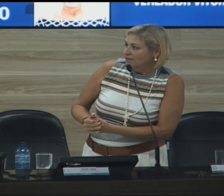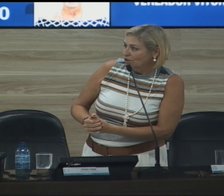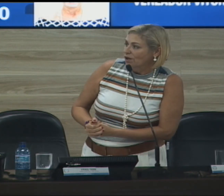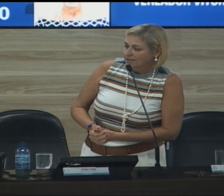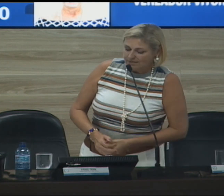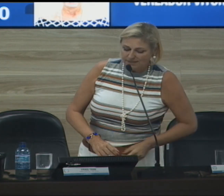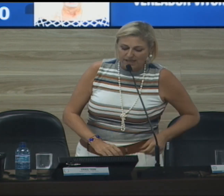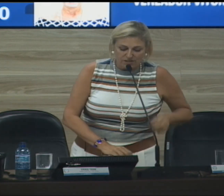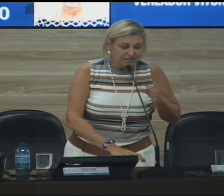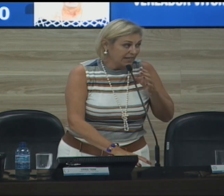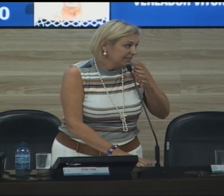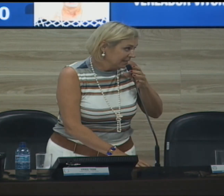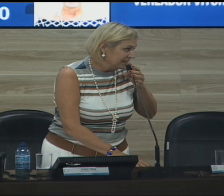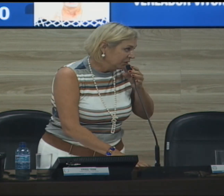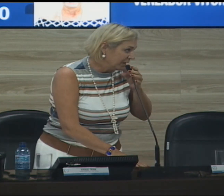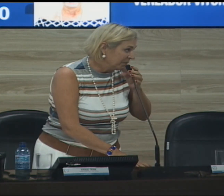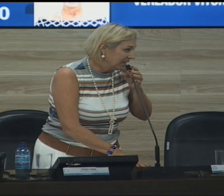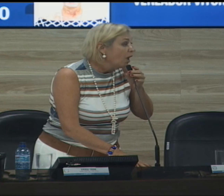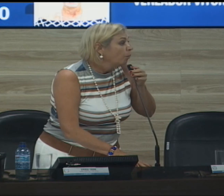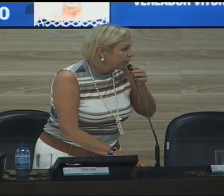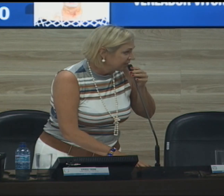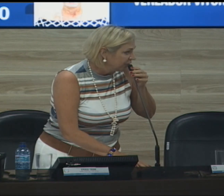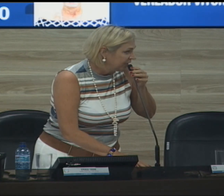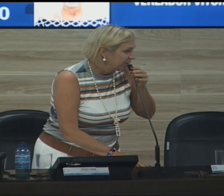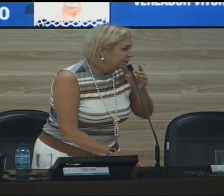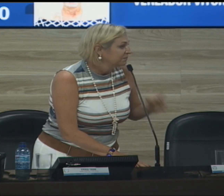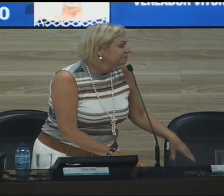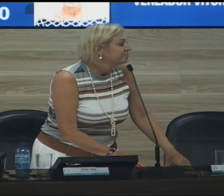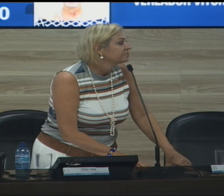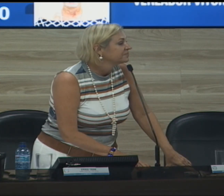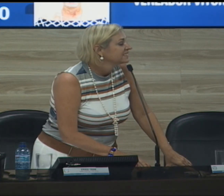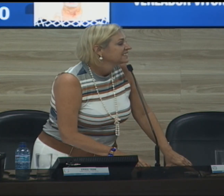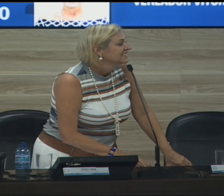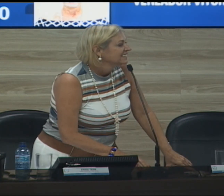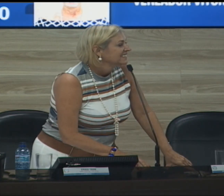motoristas de nossa cidade essa é a intenção da emenda pois não vereador